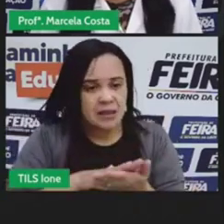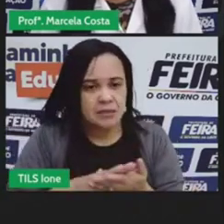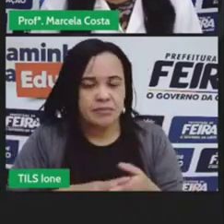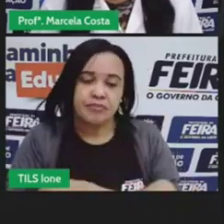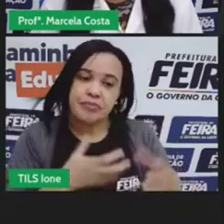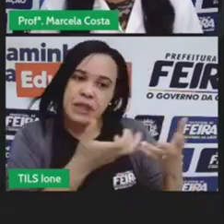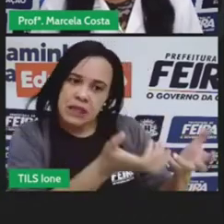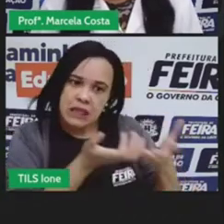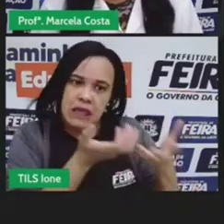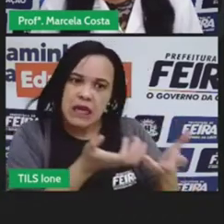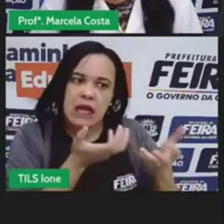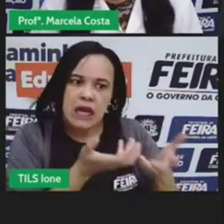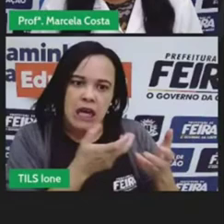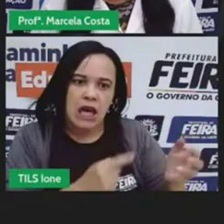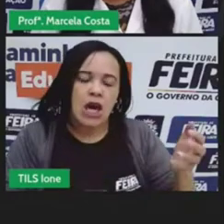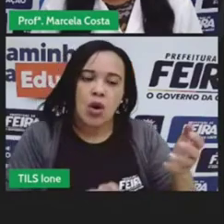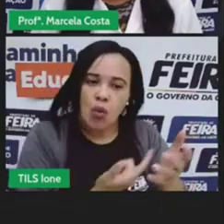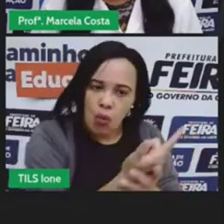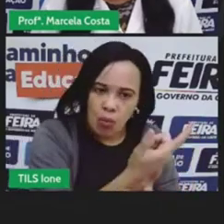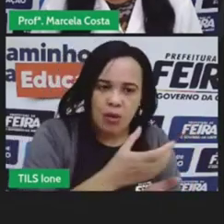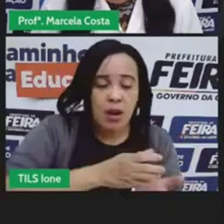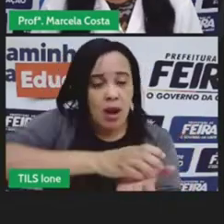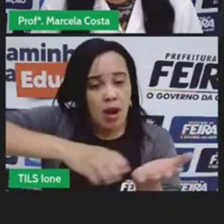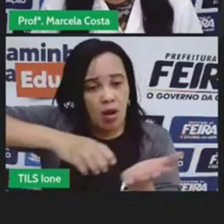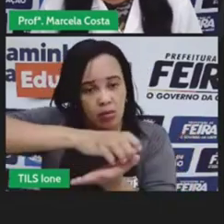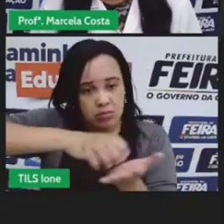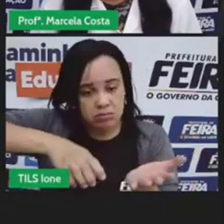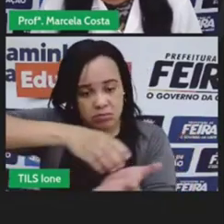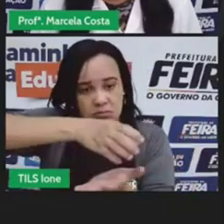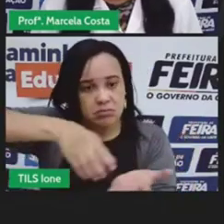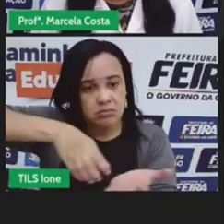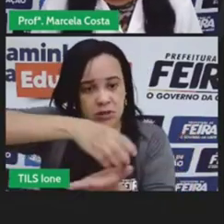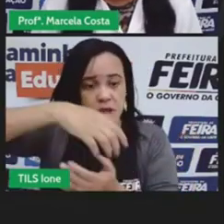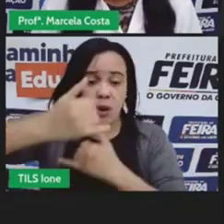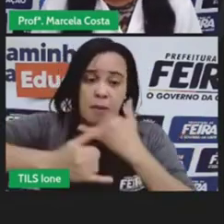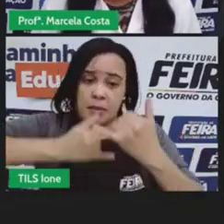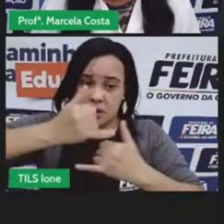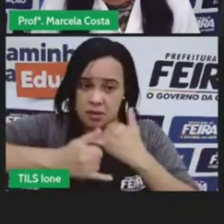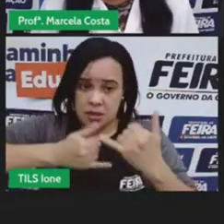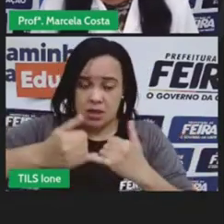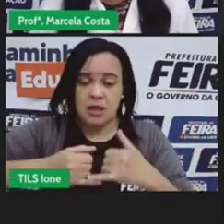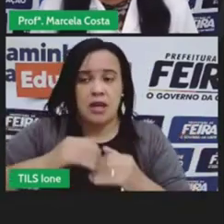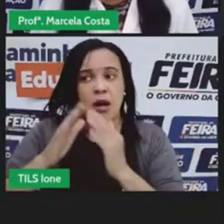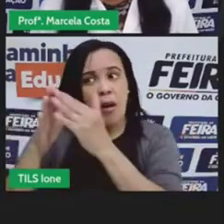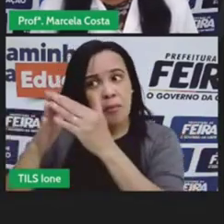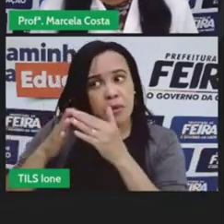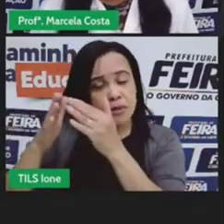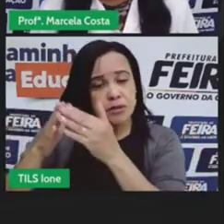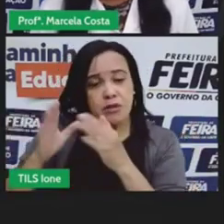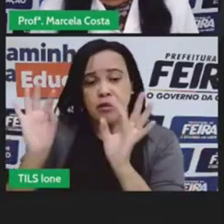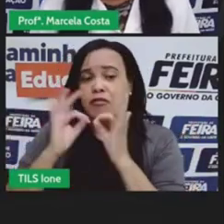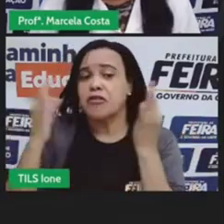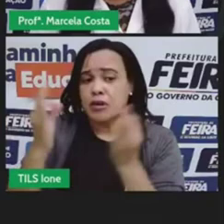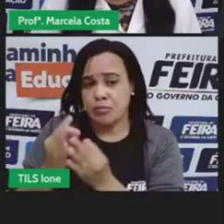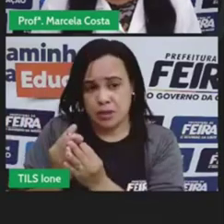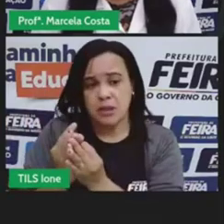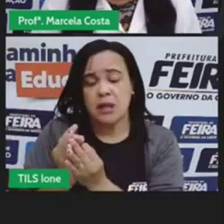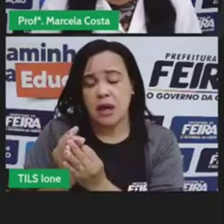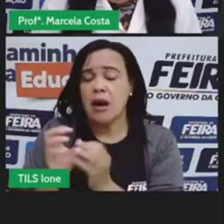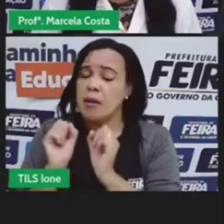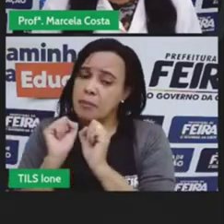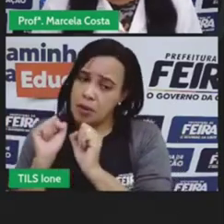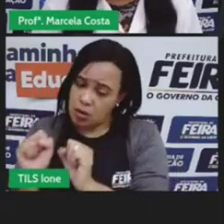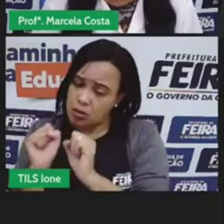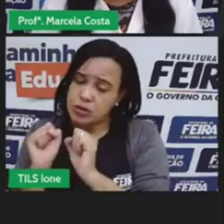ele quer comprar algum carro né? Ele chega ali para o responsável dele e diz que quer um carro aqui